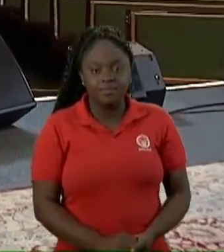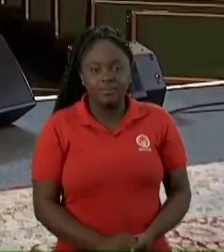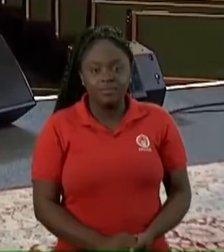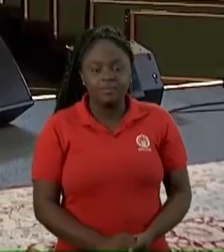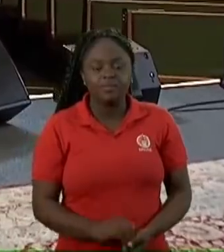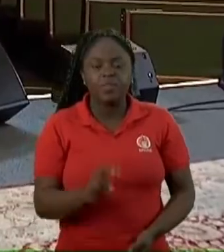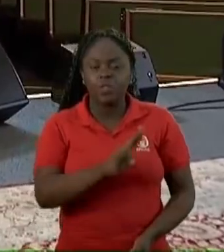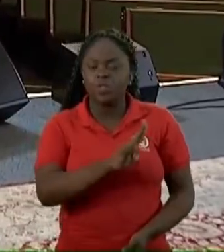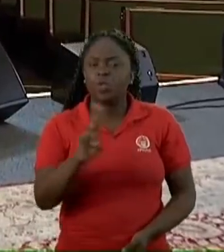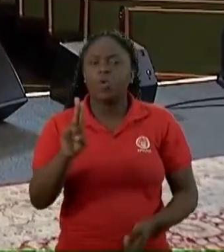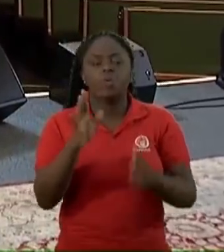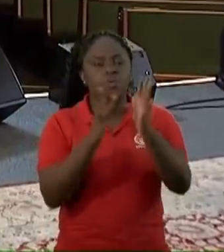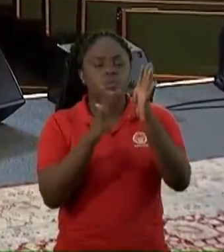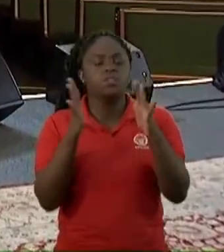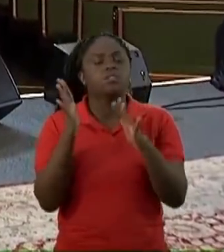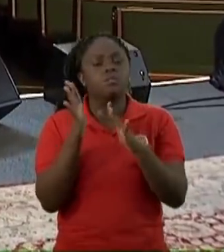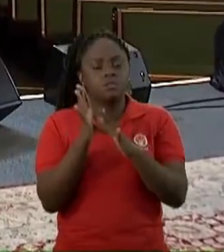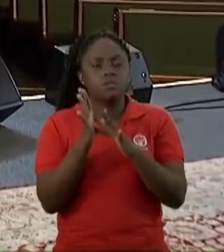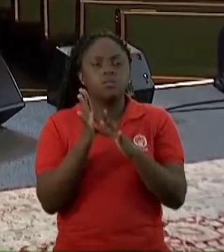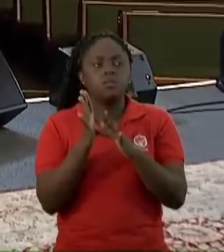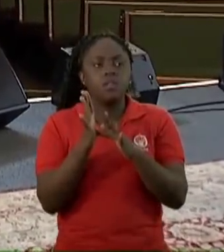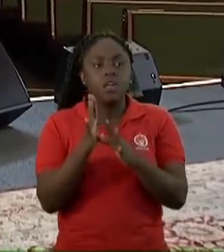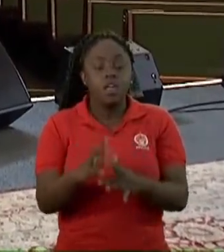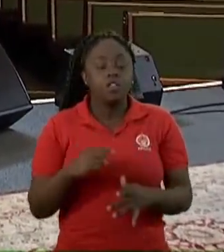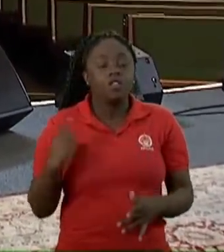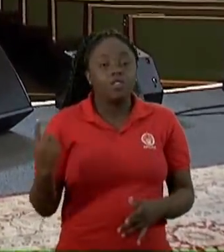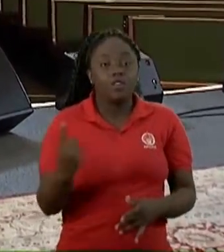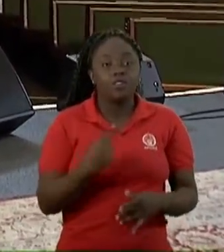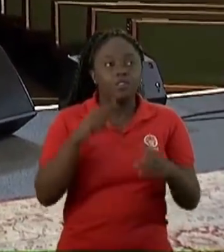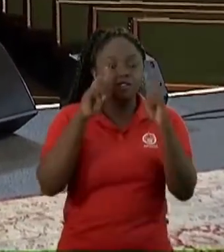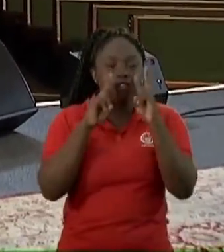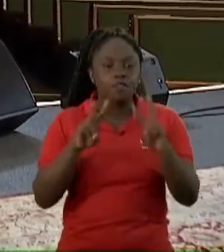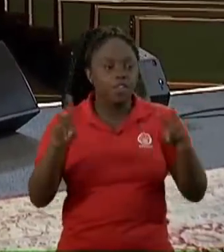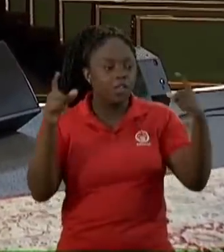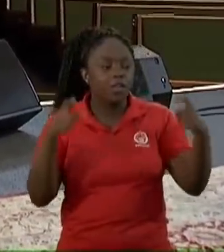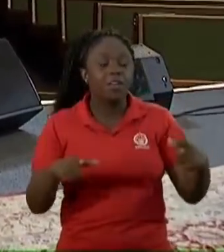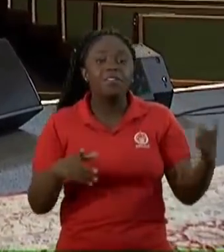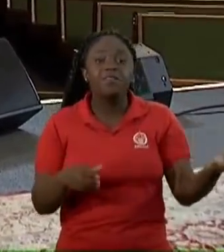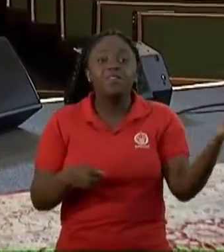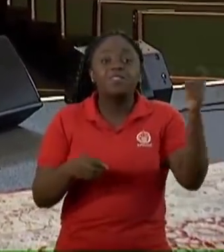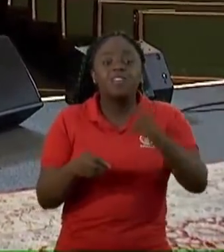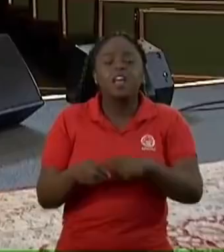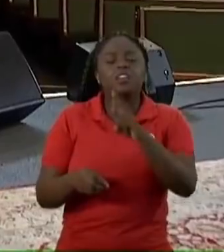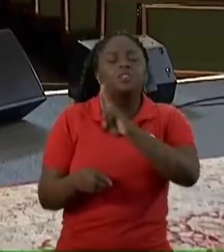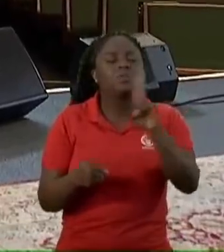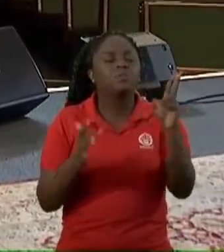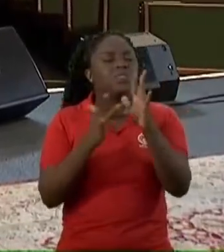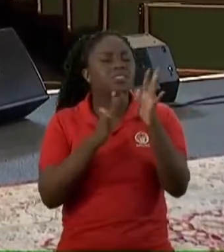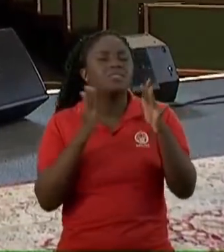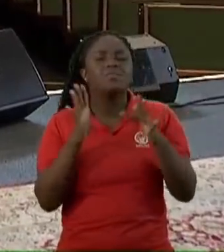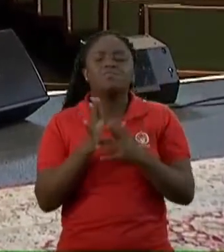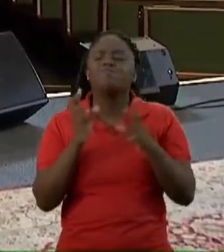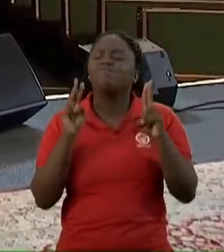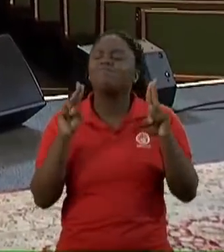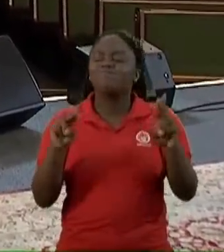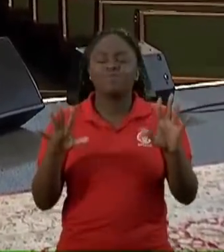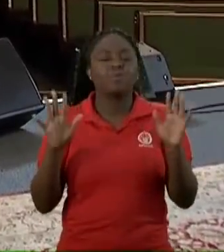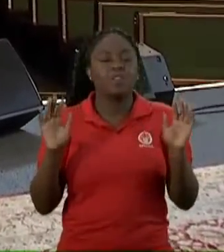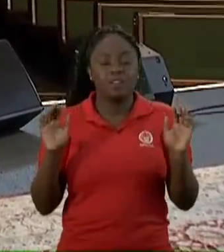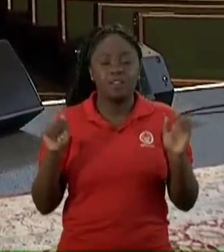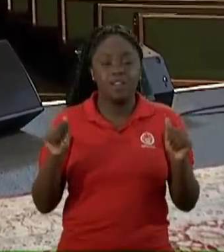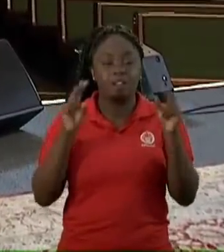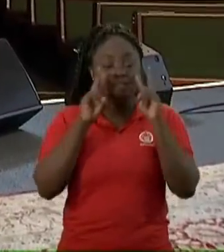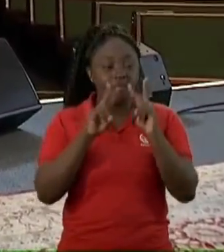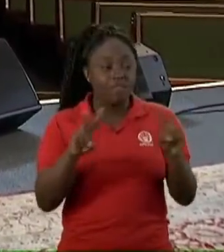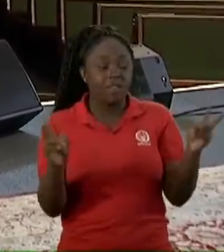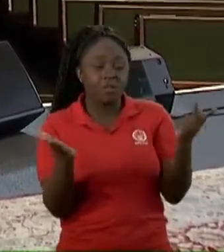Em nome de Jesus Nós vamos ver esse lugar aqui voltar E em nome de Jesus Nunca mais Nós vamos ver isso